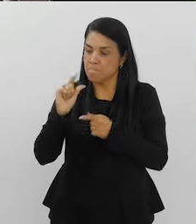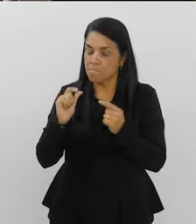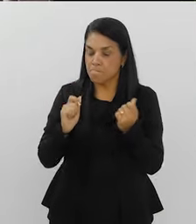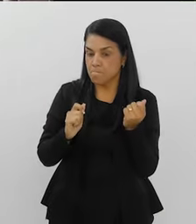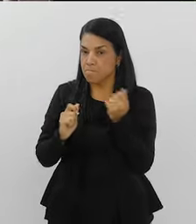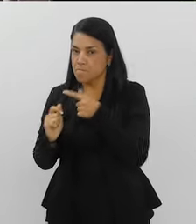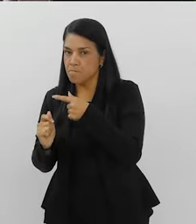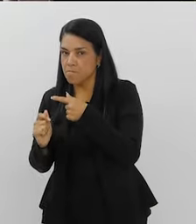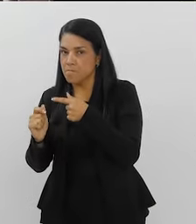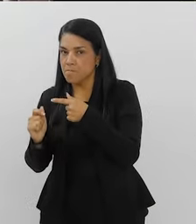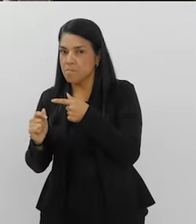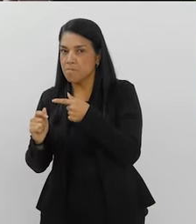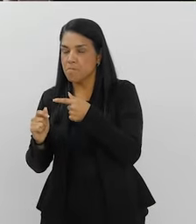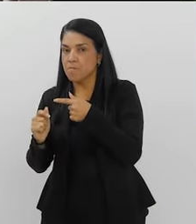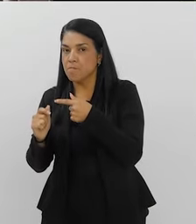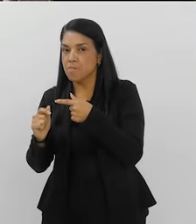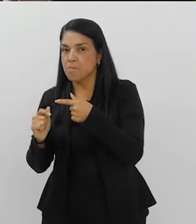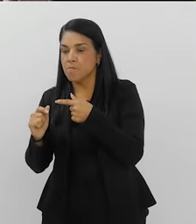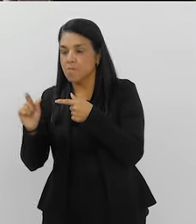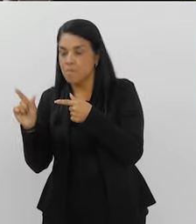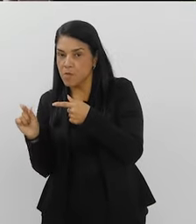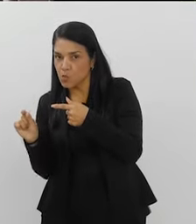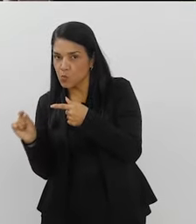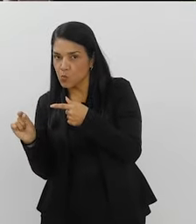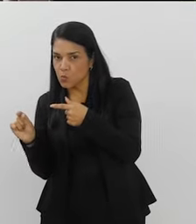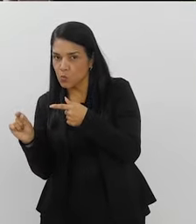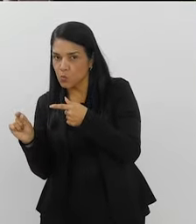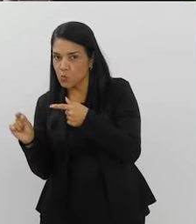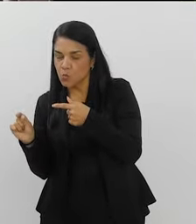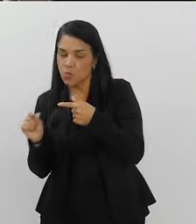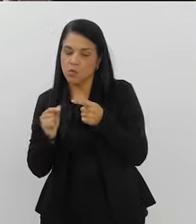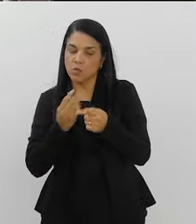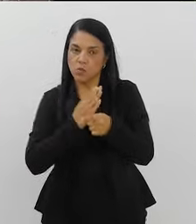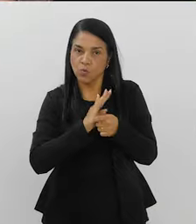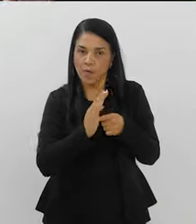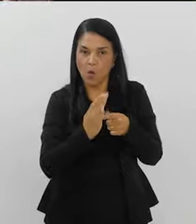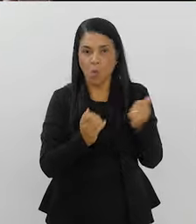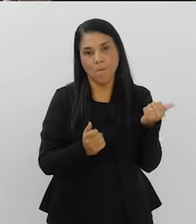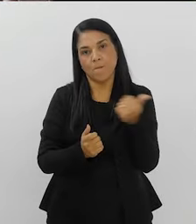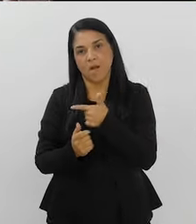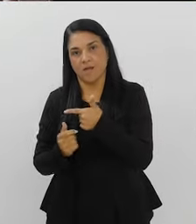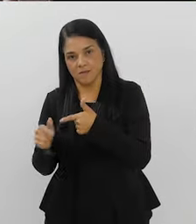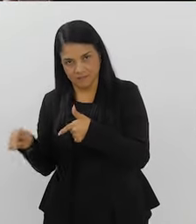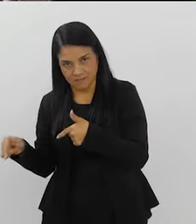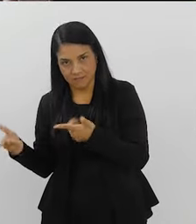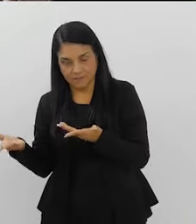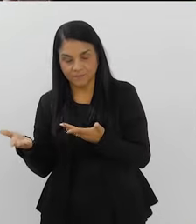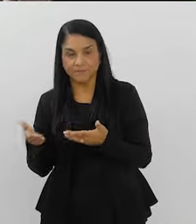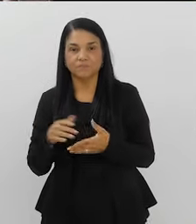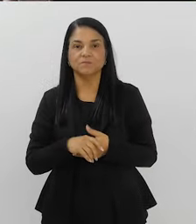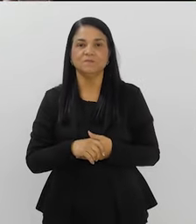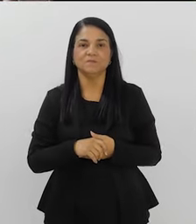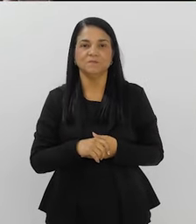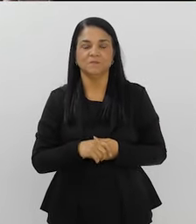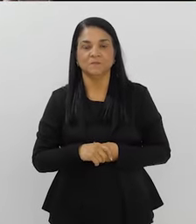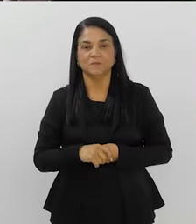uma surpresa para a gente encontrar esses níveis maiores. Até mais cocaína a gente encontrou do que a benzoiculamina. Vai ter uma